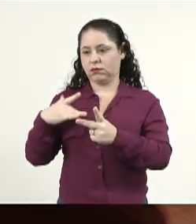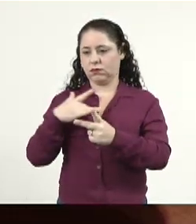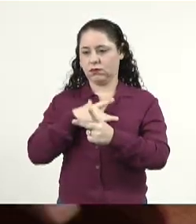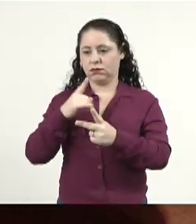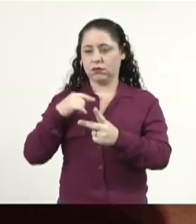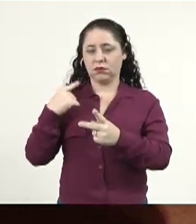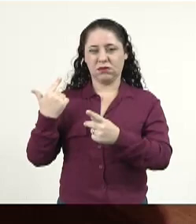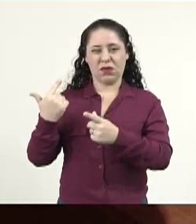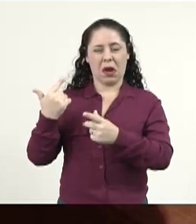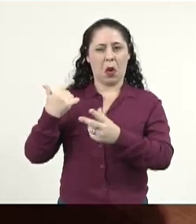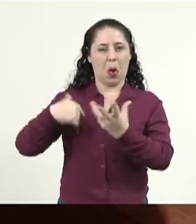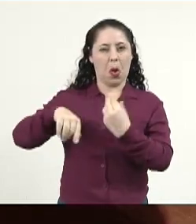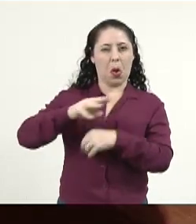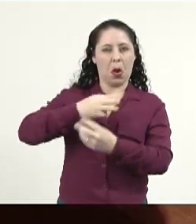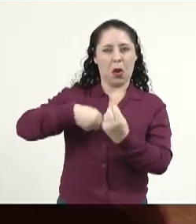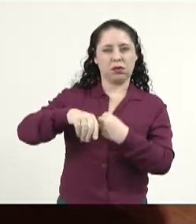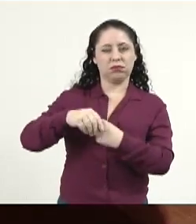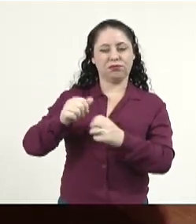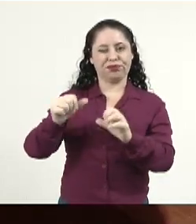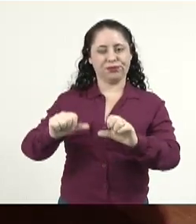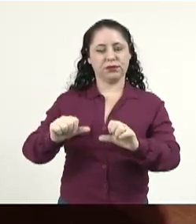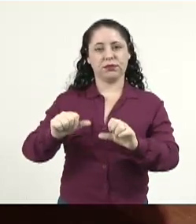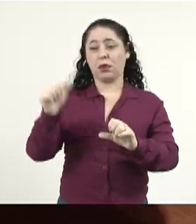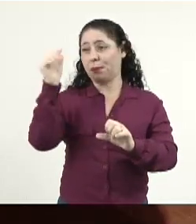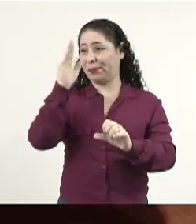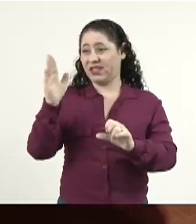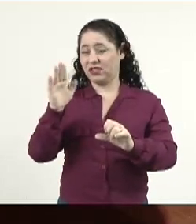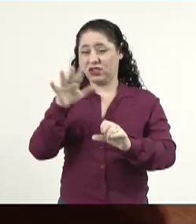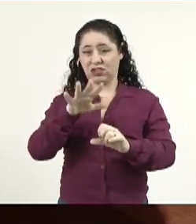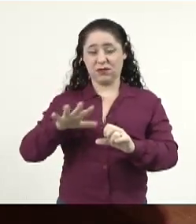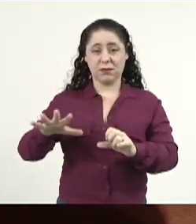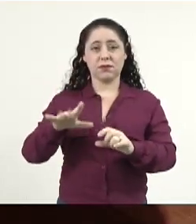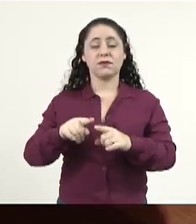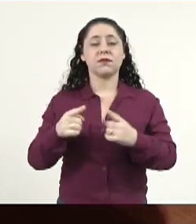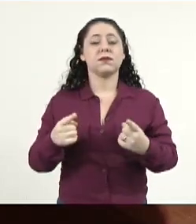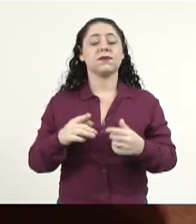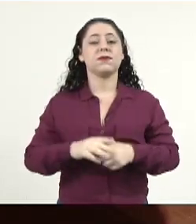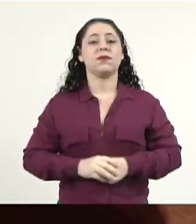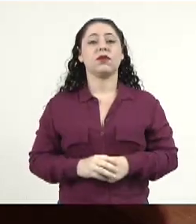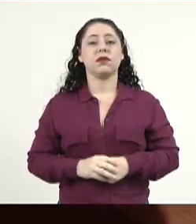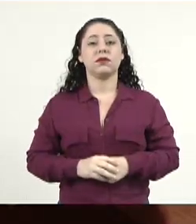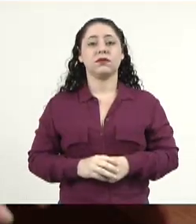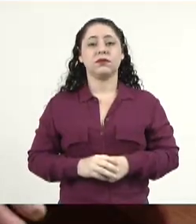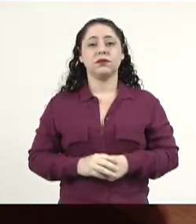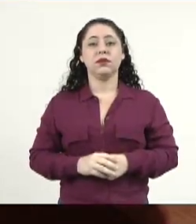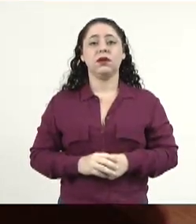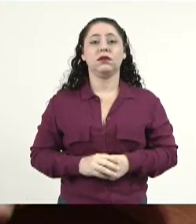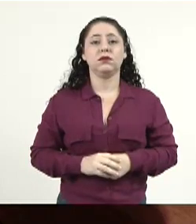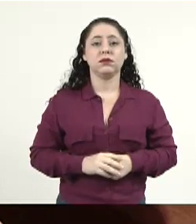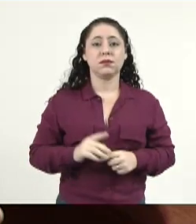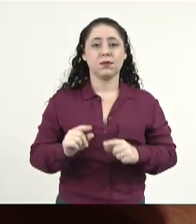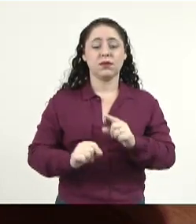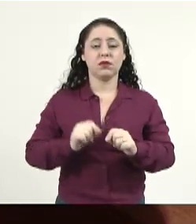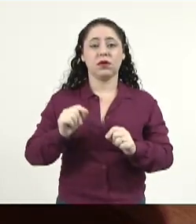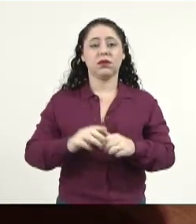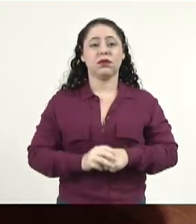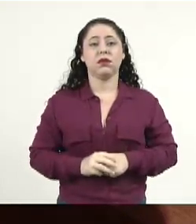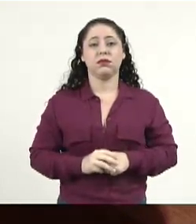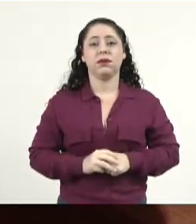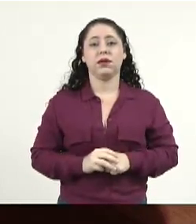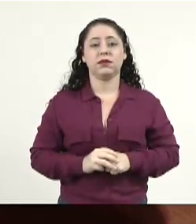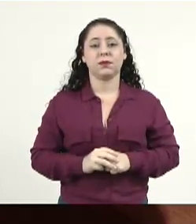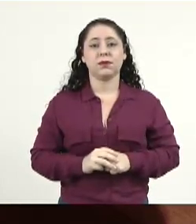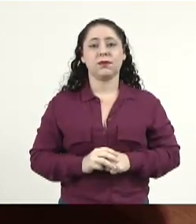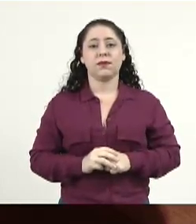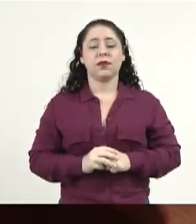Brasil inteiro, não é um assunto diferente, mas para sair de um país emergente para um país